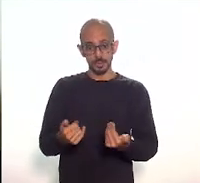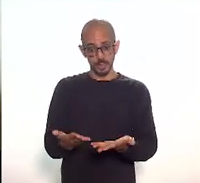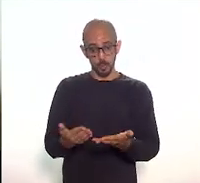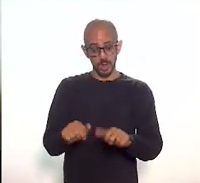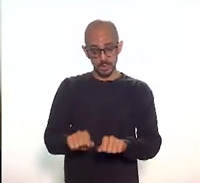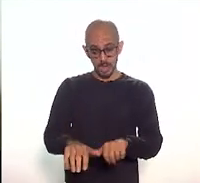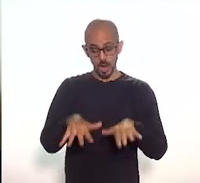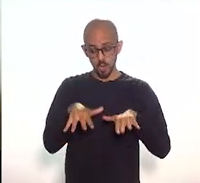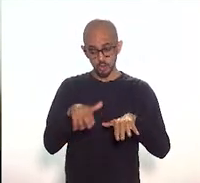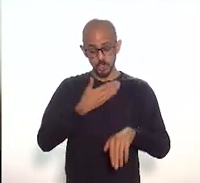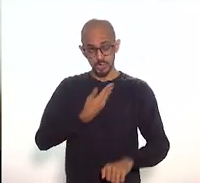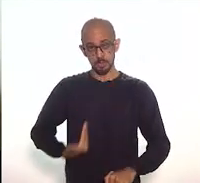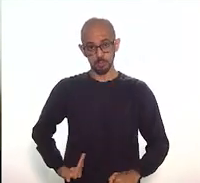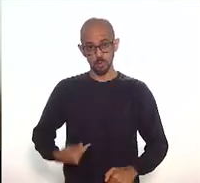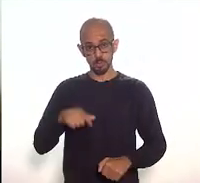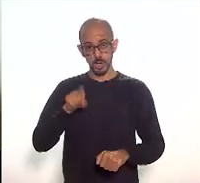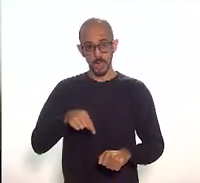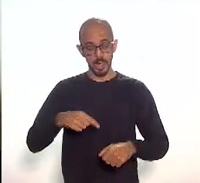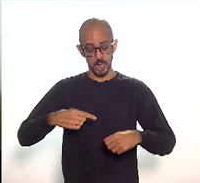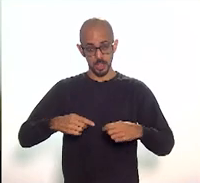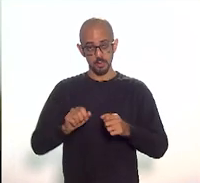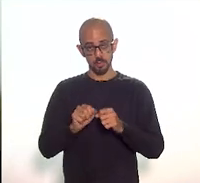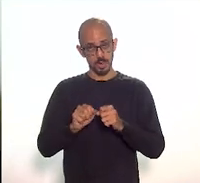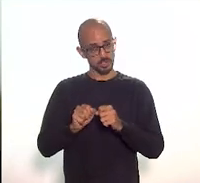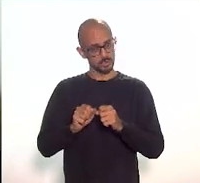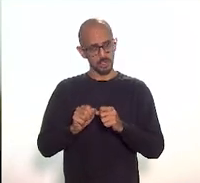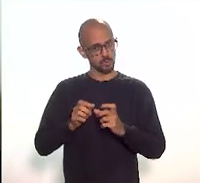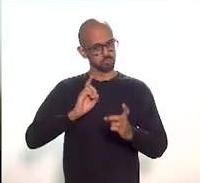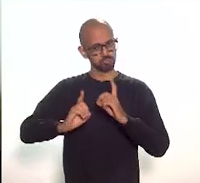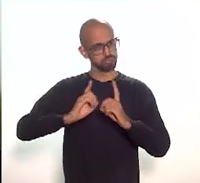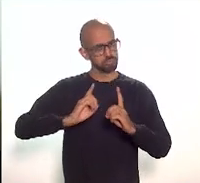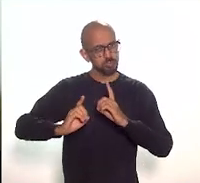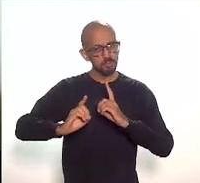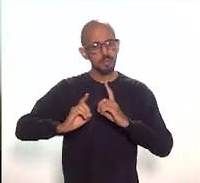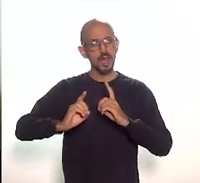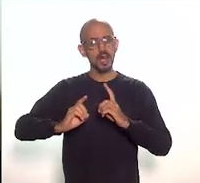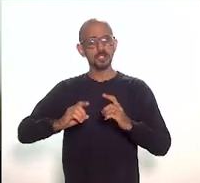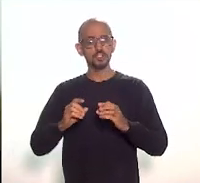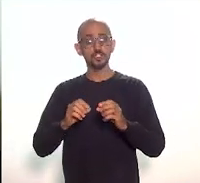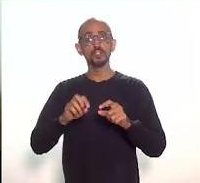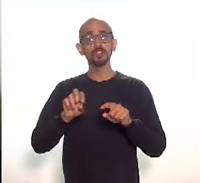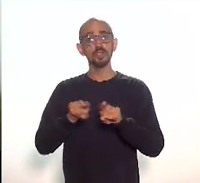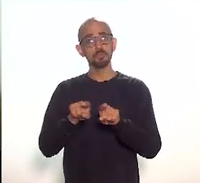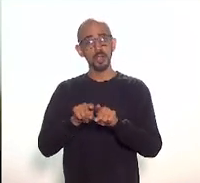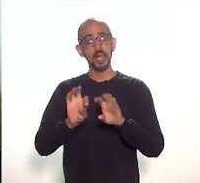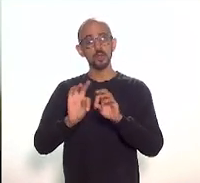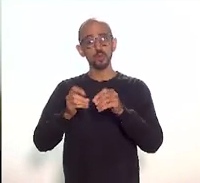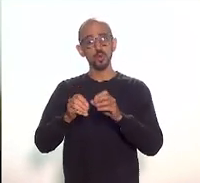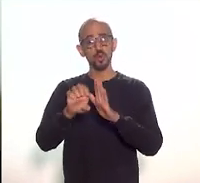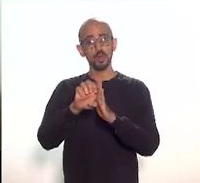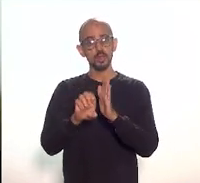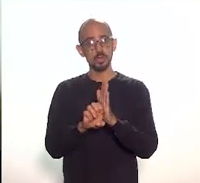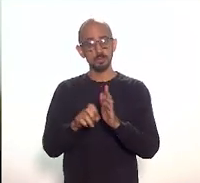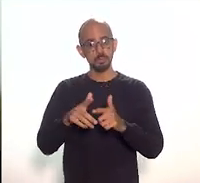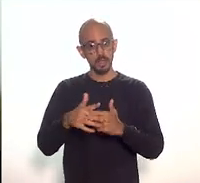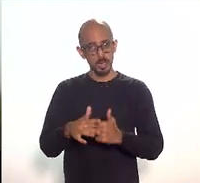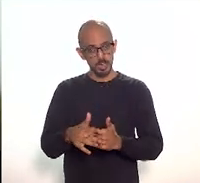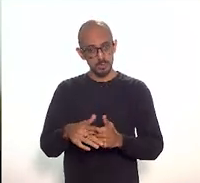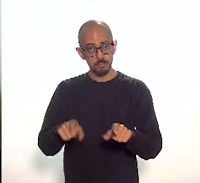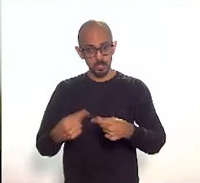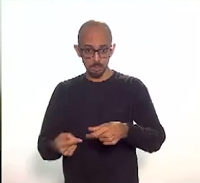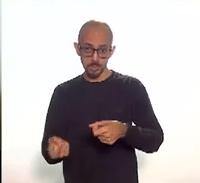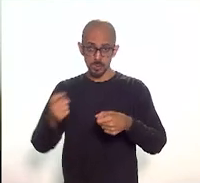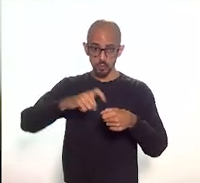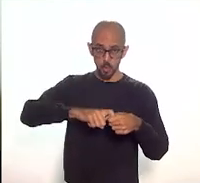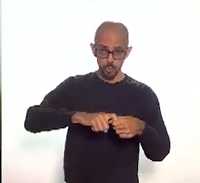exatamente debater esse projeto com as suas emendas para depois ele retornar à pauta. E, realmente,